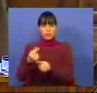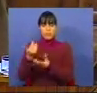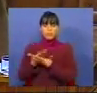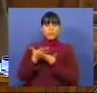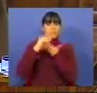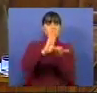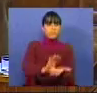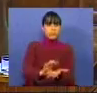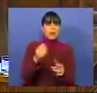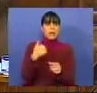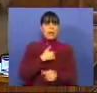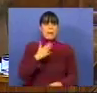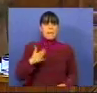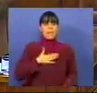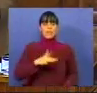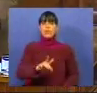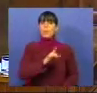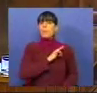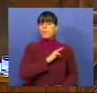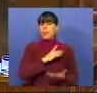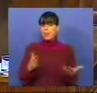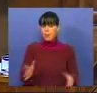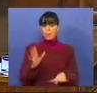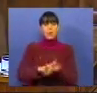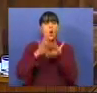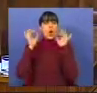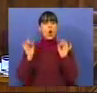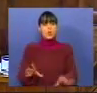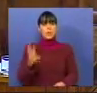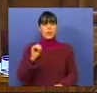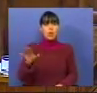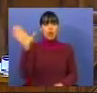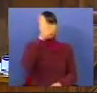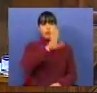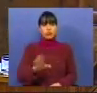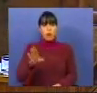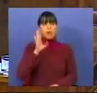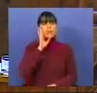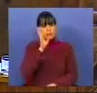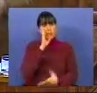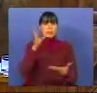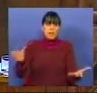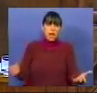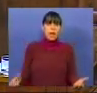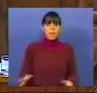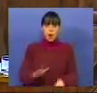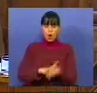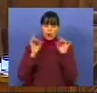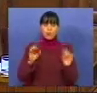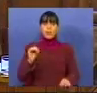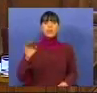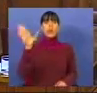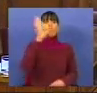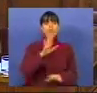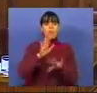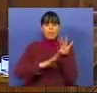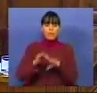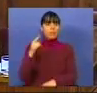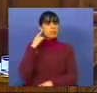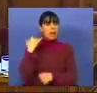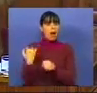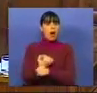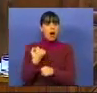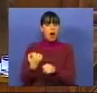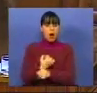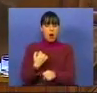financiam empresas privadas. No Hospital de São João, Sr. Primeiro-Ministro, sabe disto? No Hospital de São João estão feitas obras